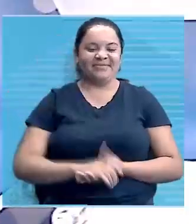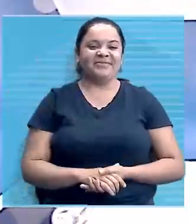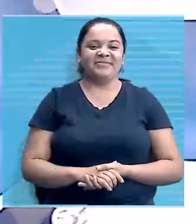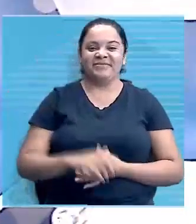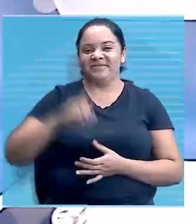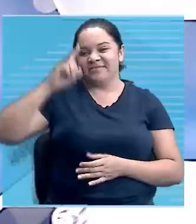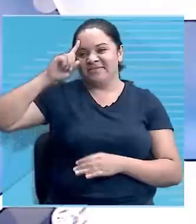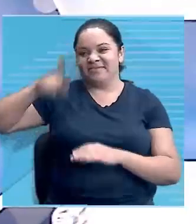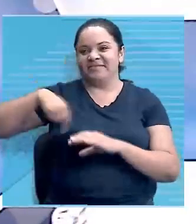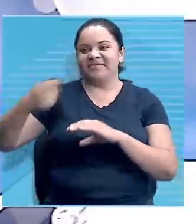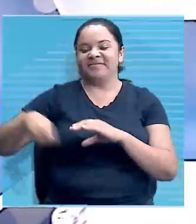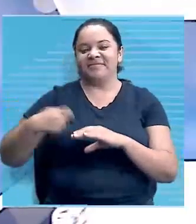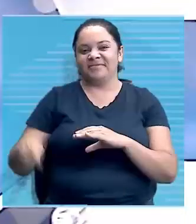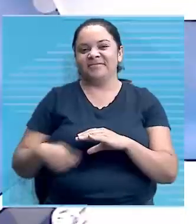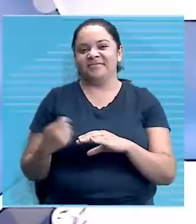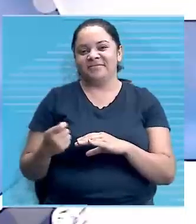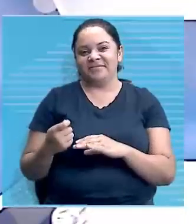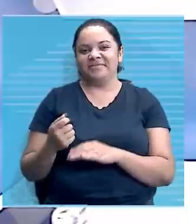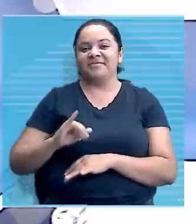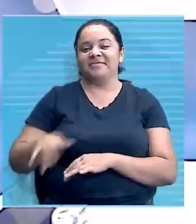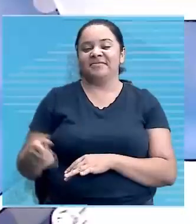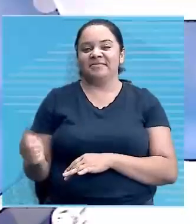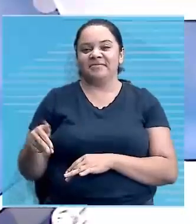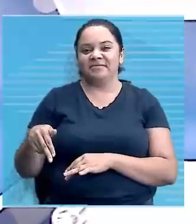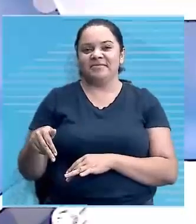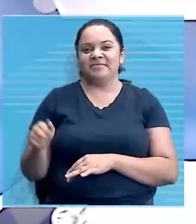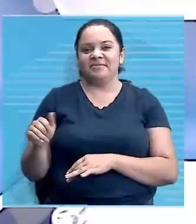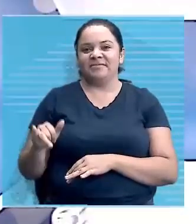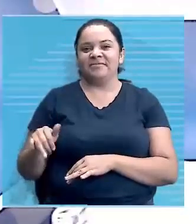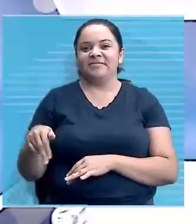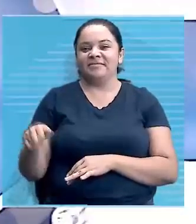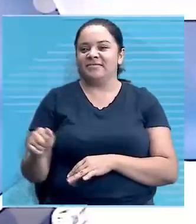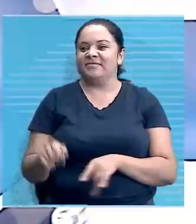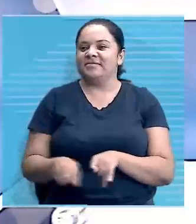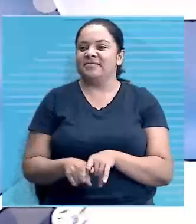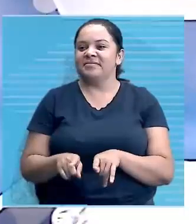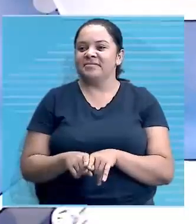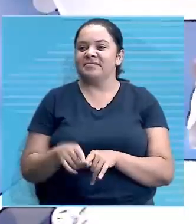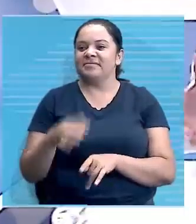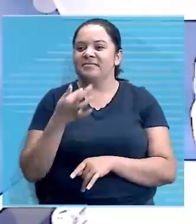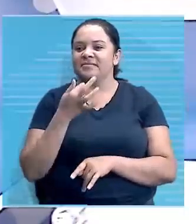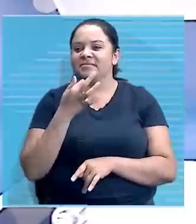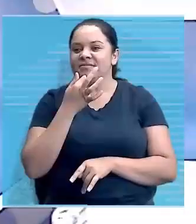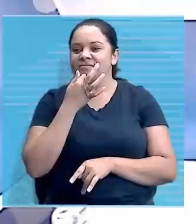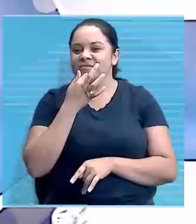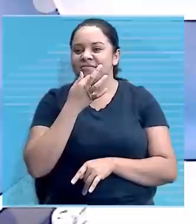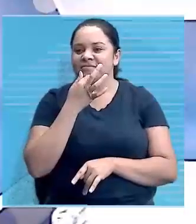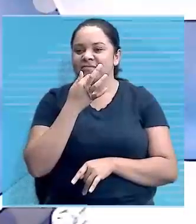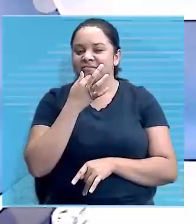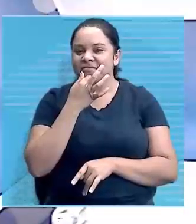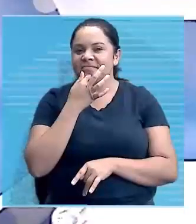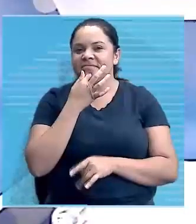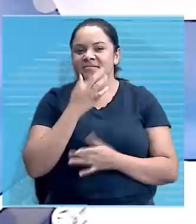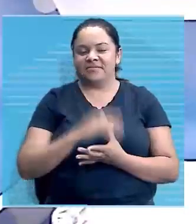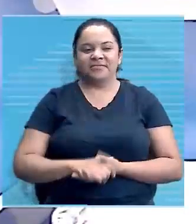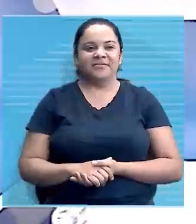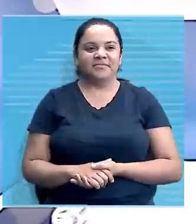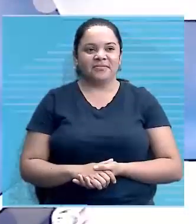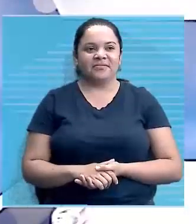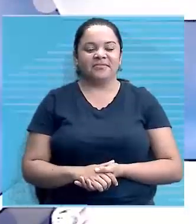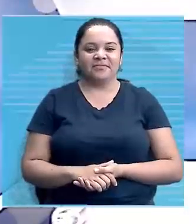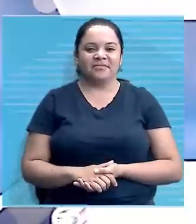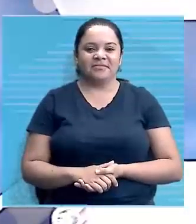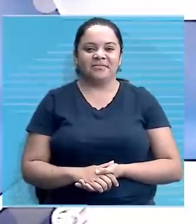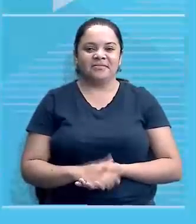Janaína, Francisco também nos acompanha nesse processo de interpretação da